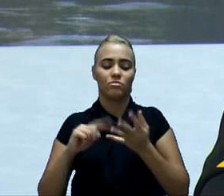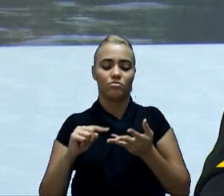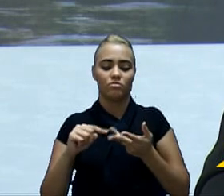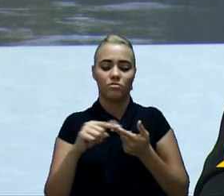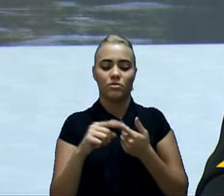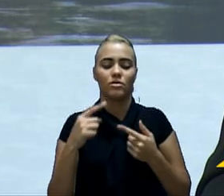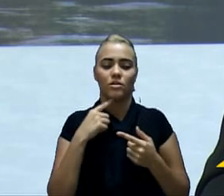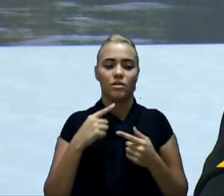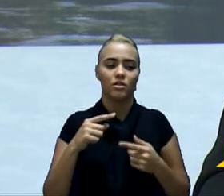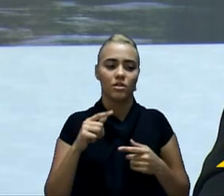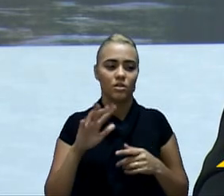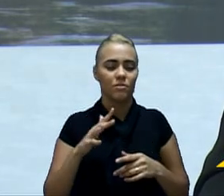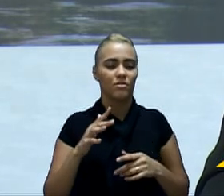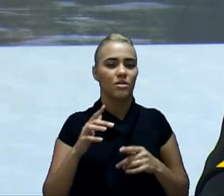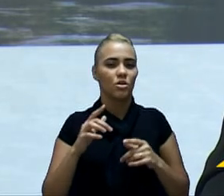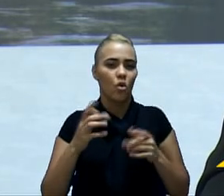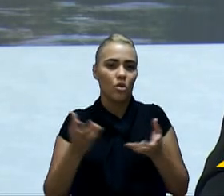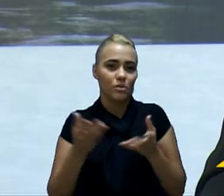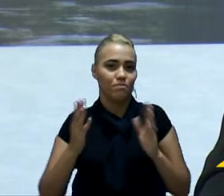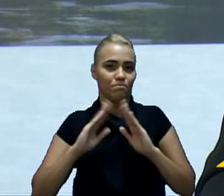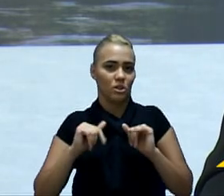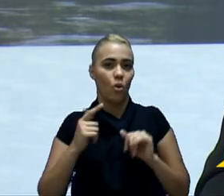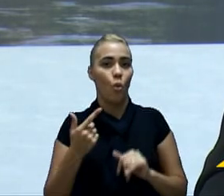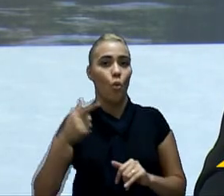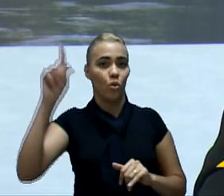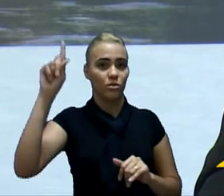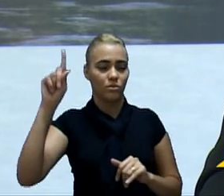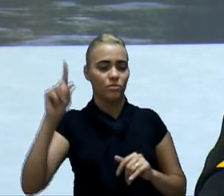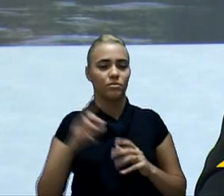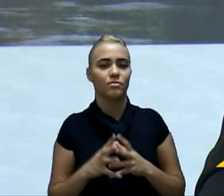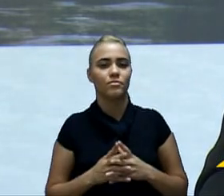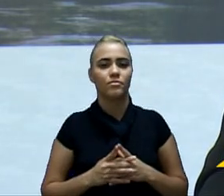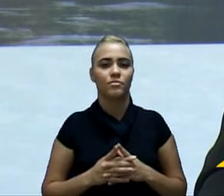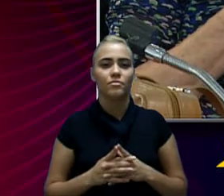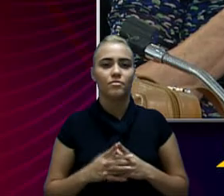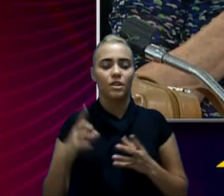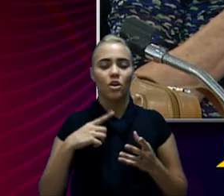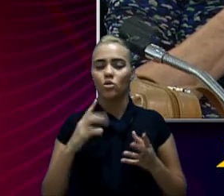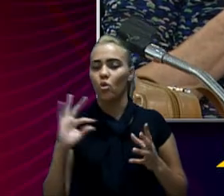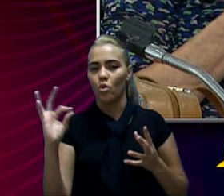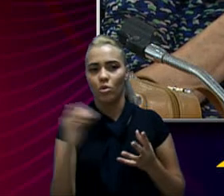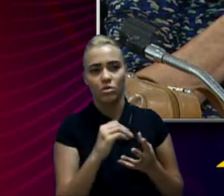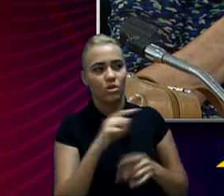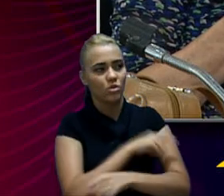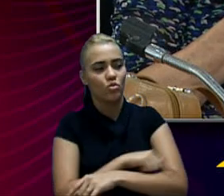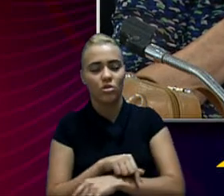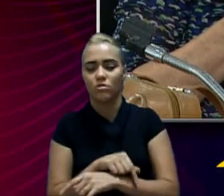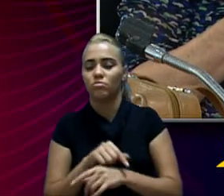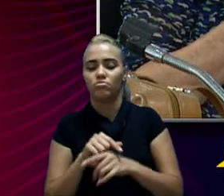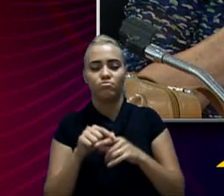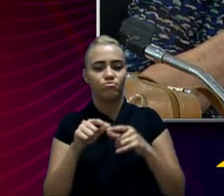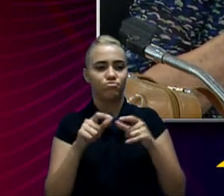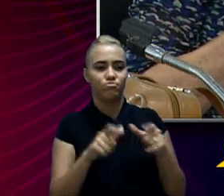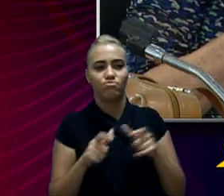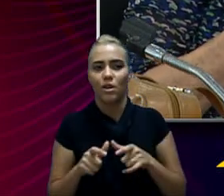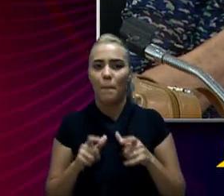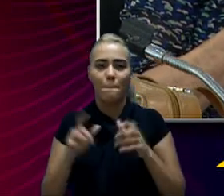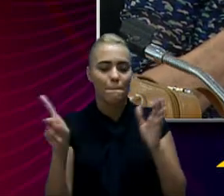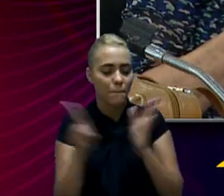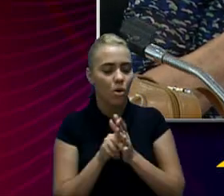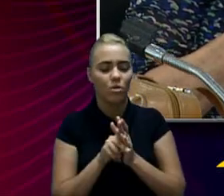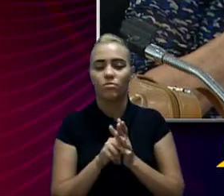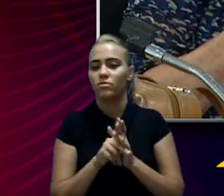nós estávamos com uma outra demanda hoje, assim que... Em todas as áreas da educação, na educação, um processo exclusivo da educação.